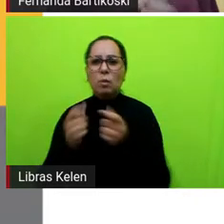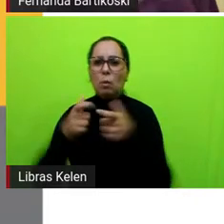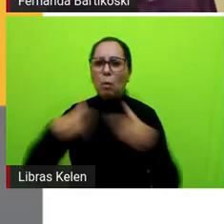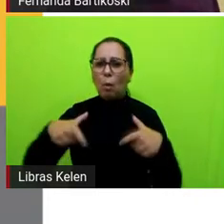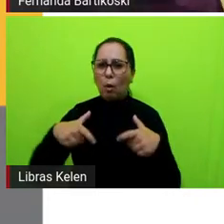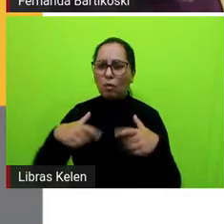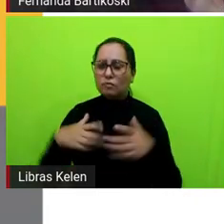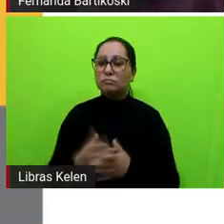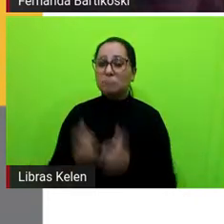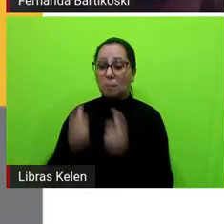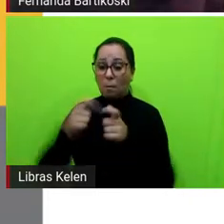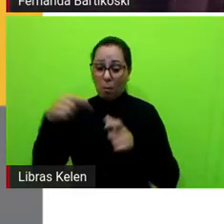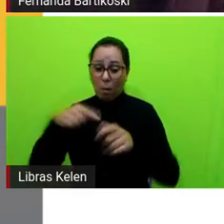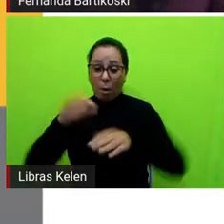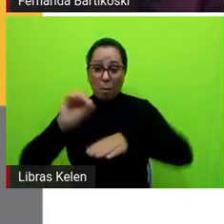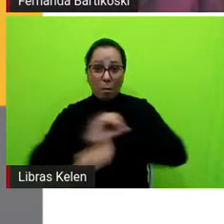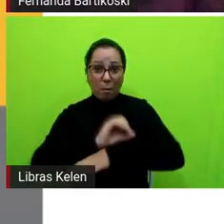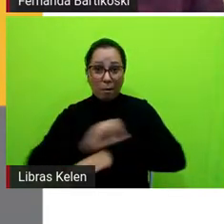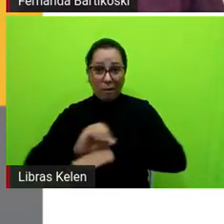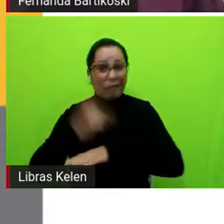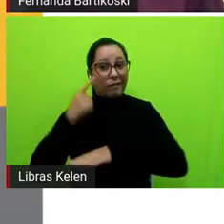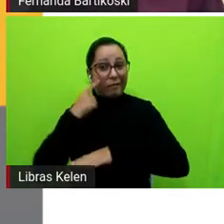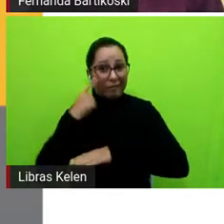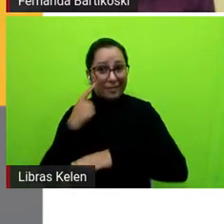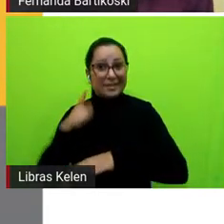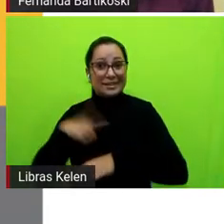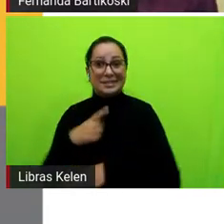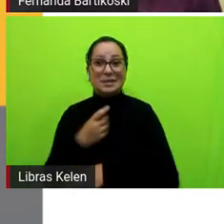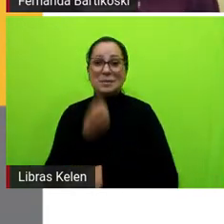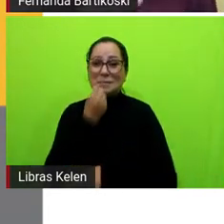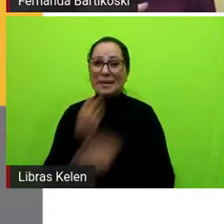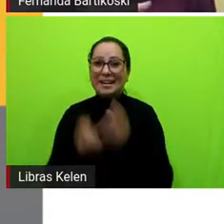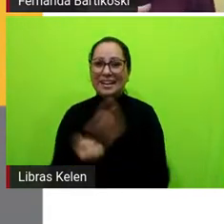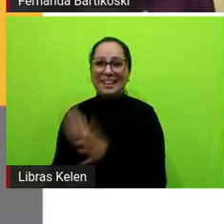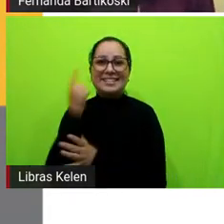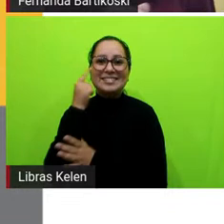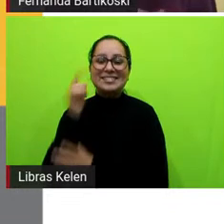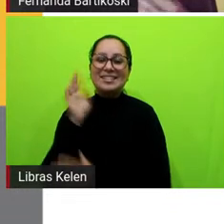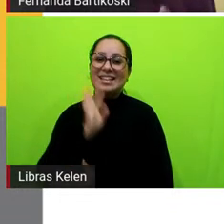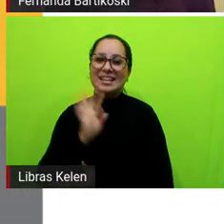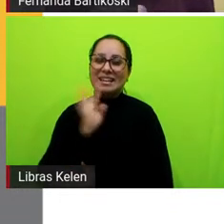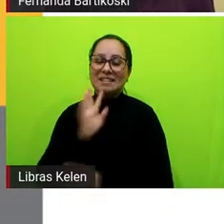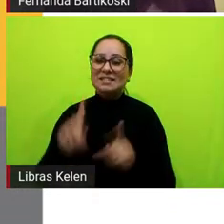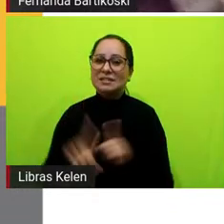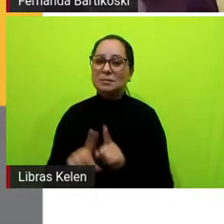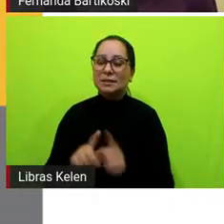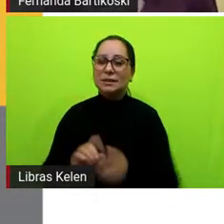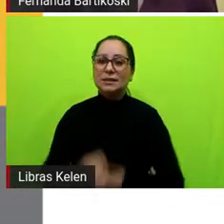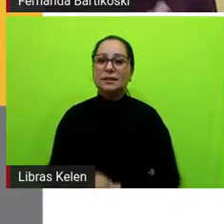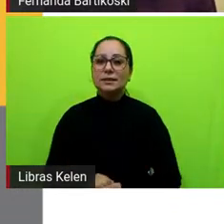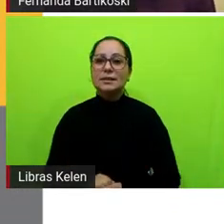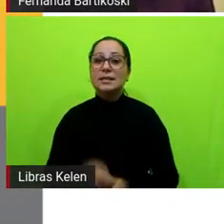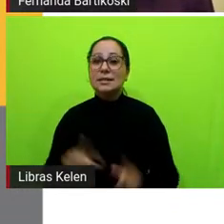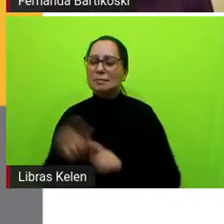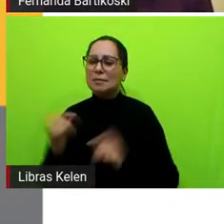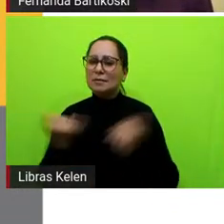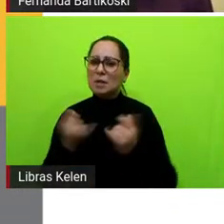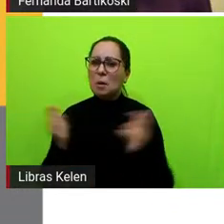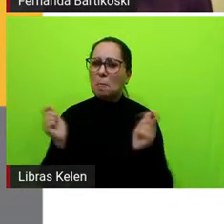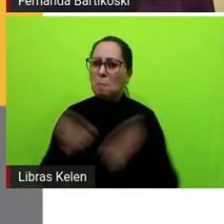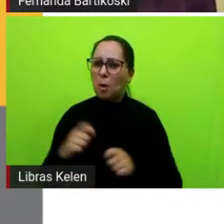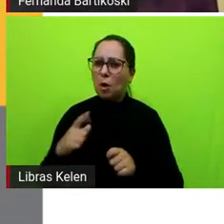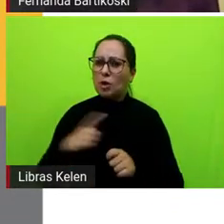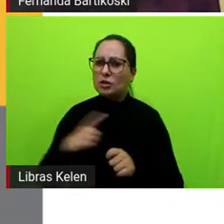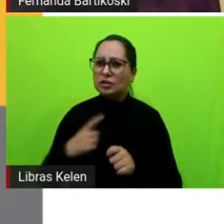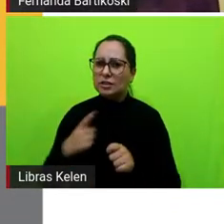ouro gostei dessa colocação achei bem criativa também trouxeram que poderia haver um estranho no